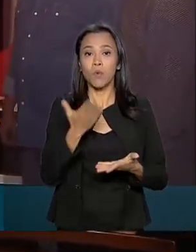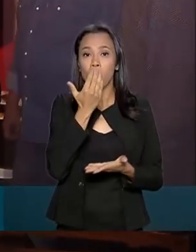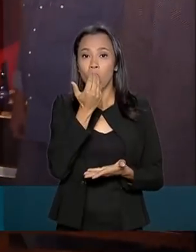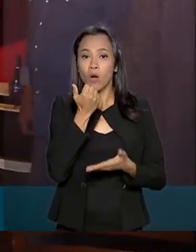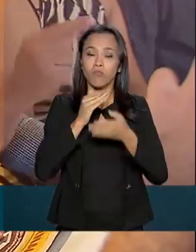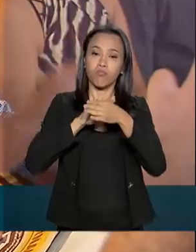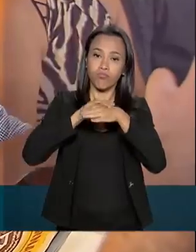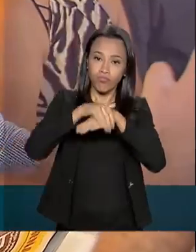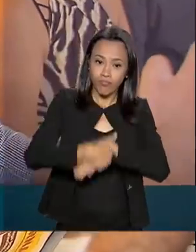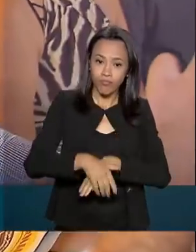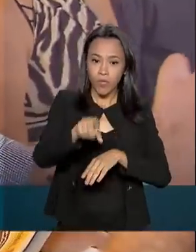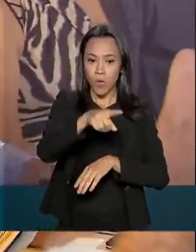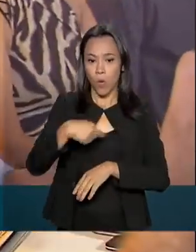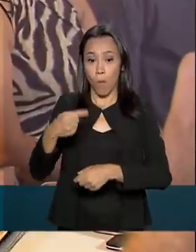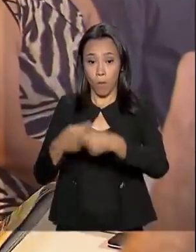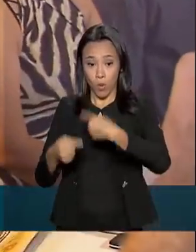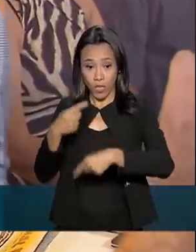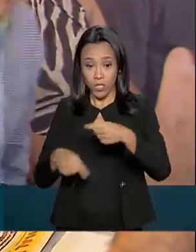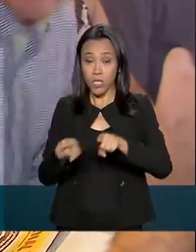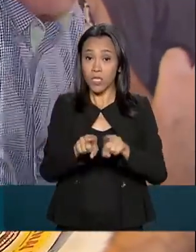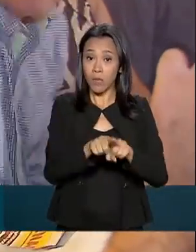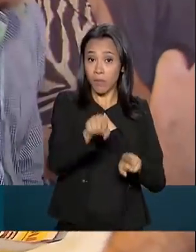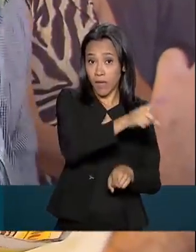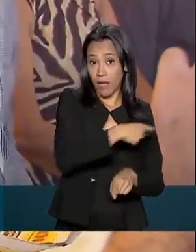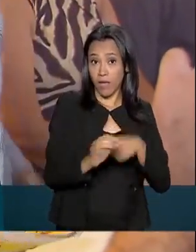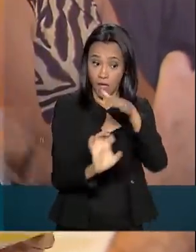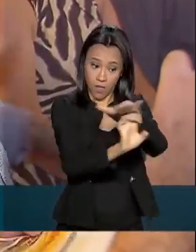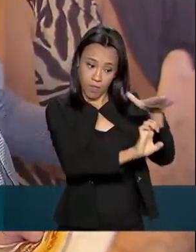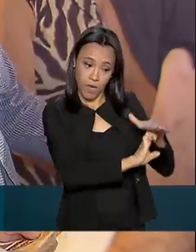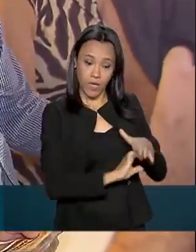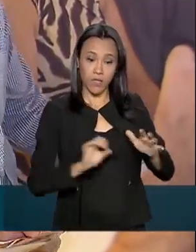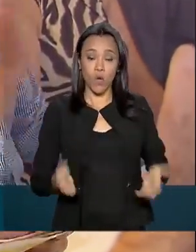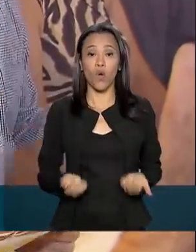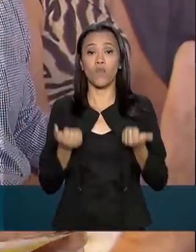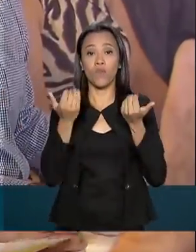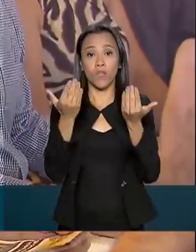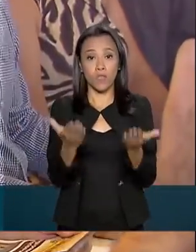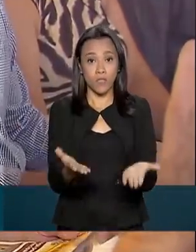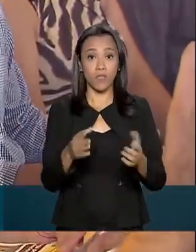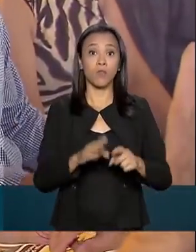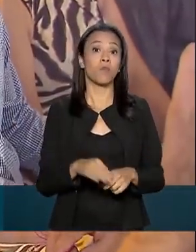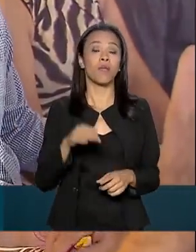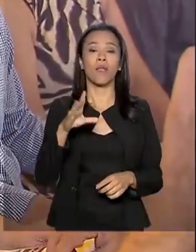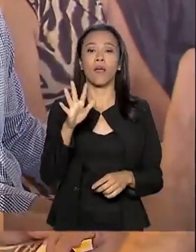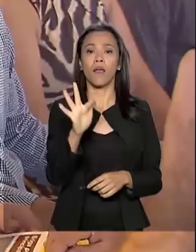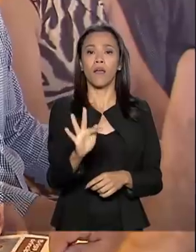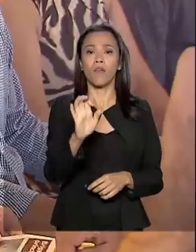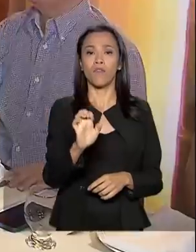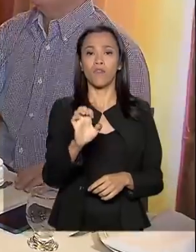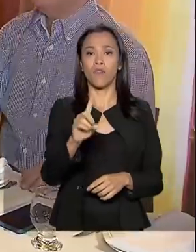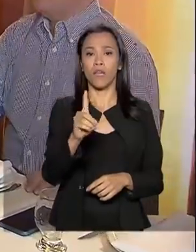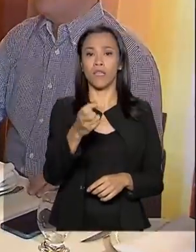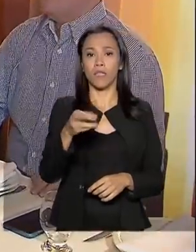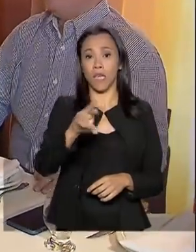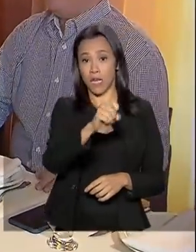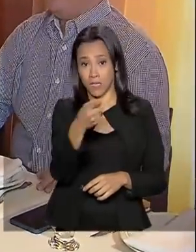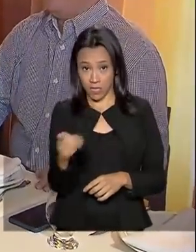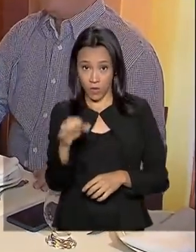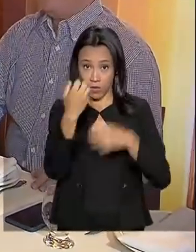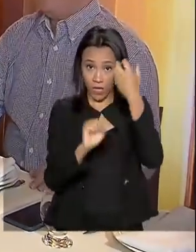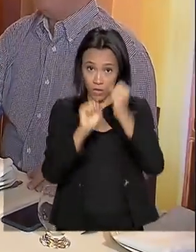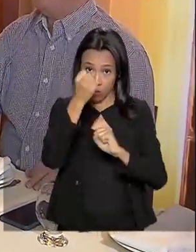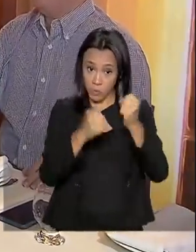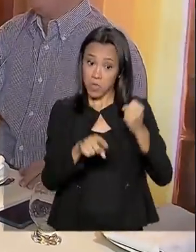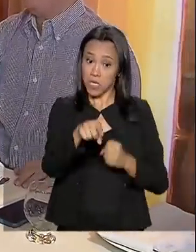políticos e empresários oferecido pela Federação das Indústrias do Maranhão e se mostrou otimista